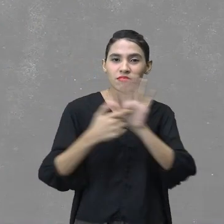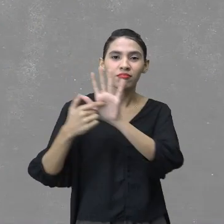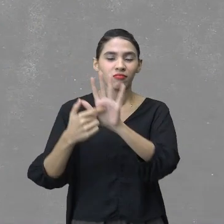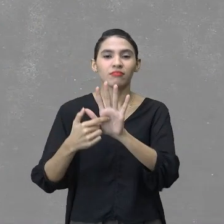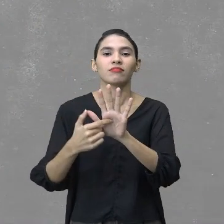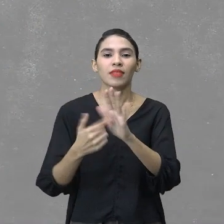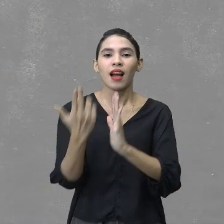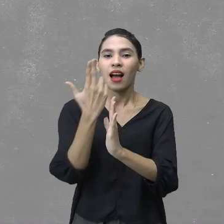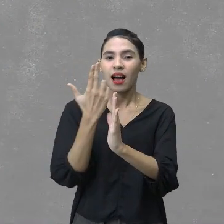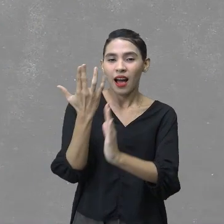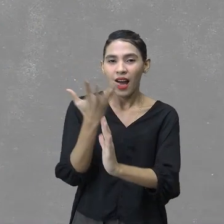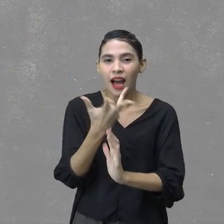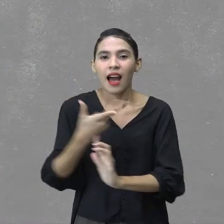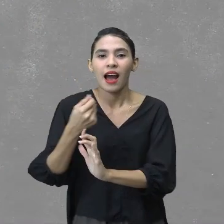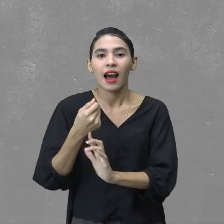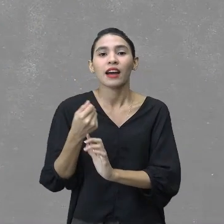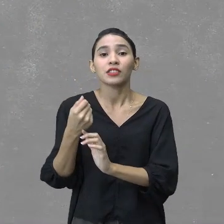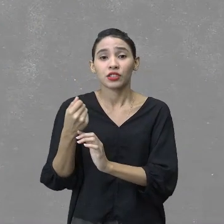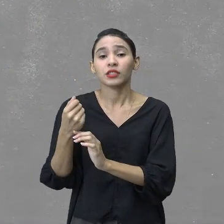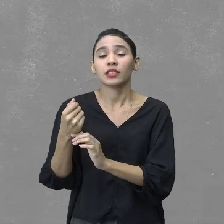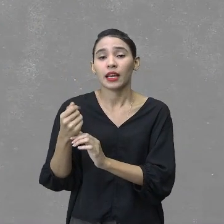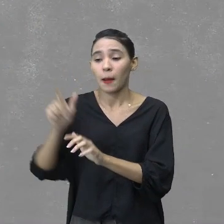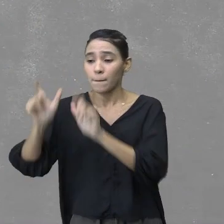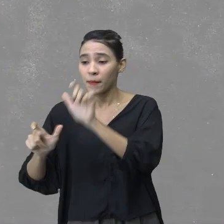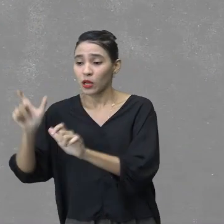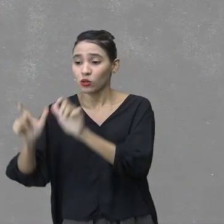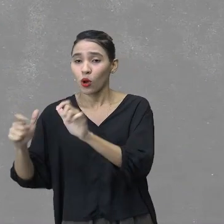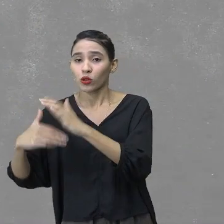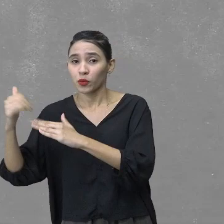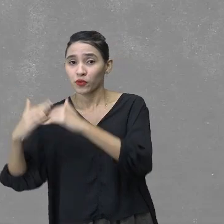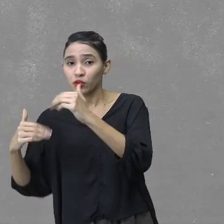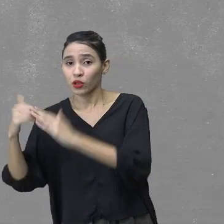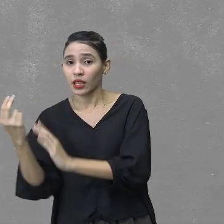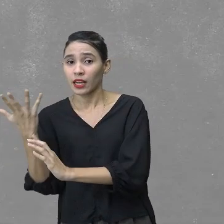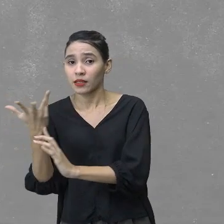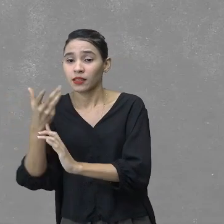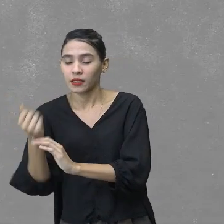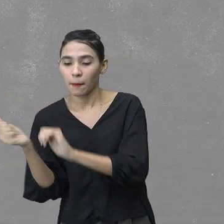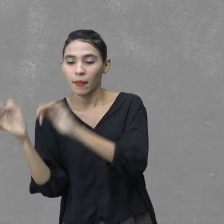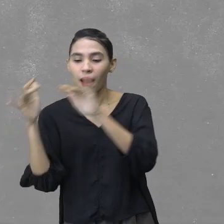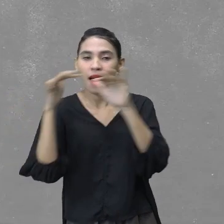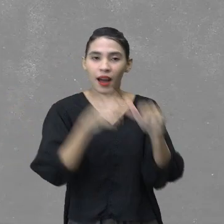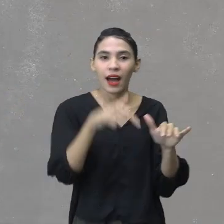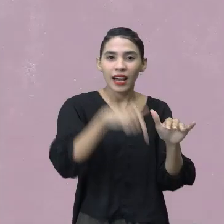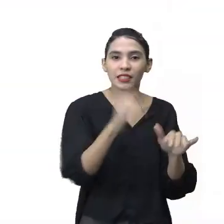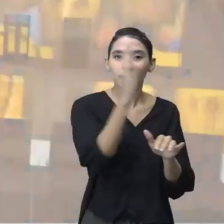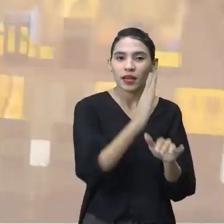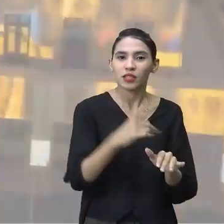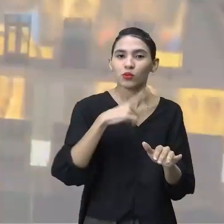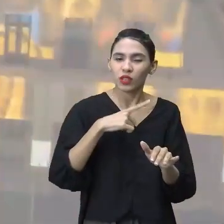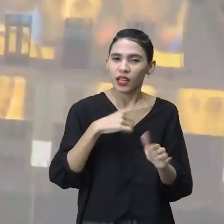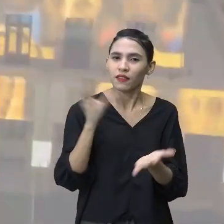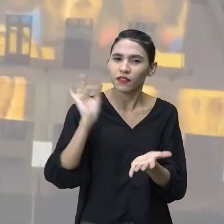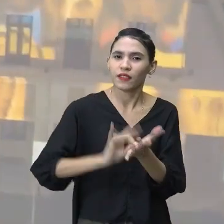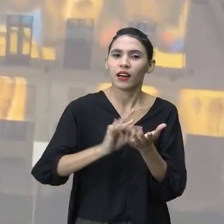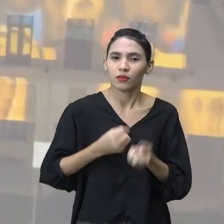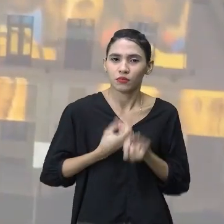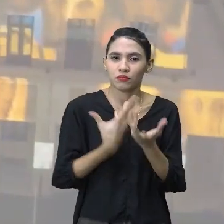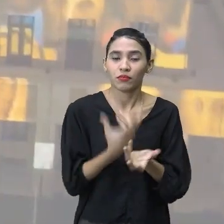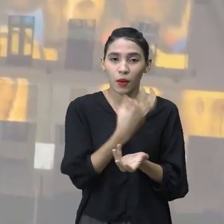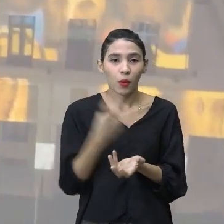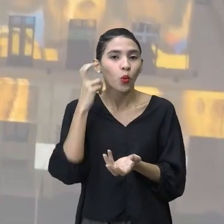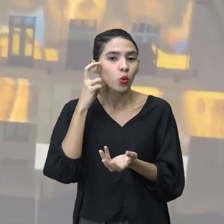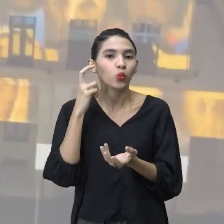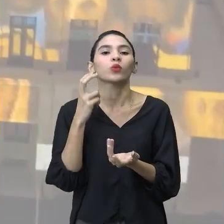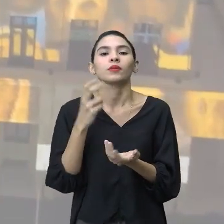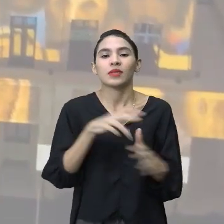arte, trazendo os artistas brasileiros, mostrando que o Brasil tinha uma forma de se expressar com a questão da Semana